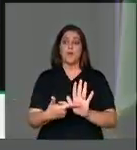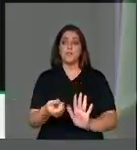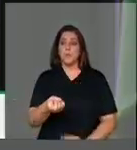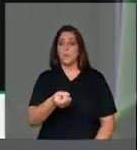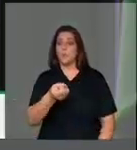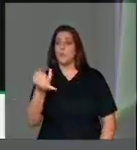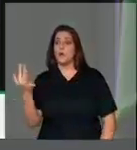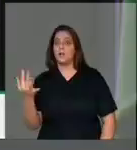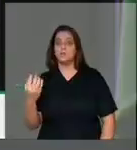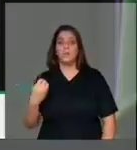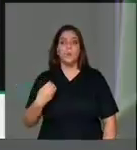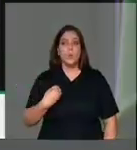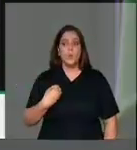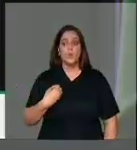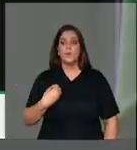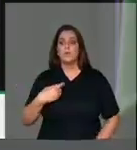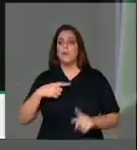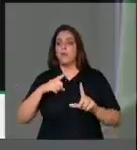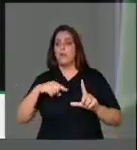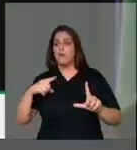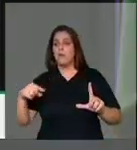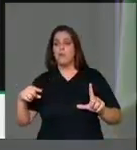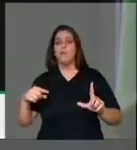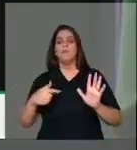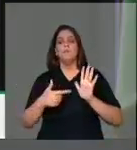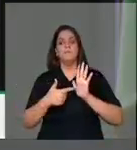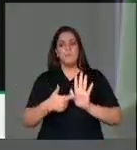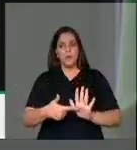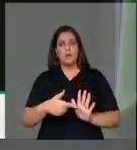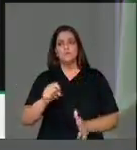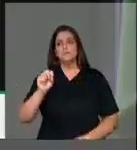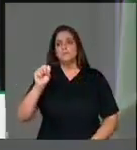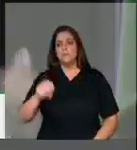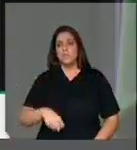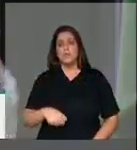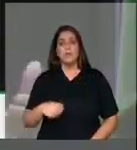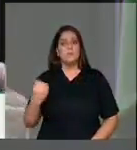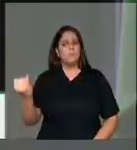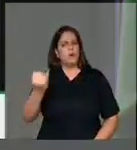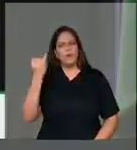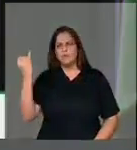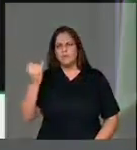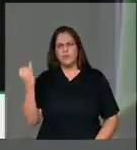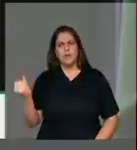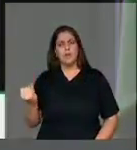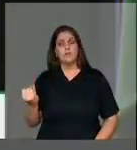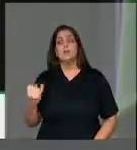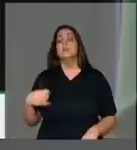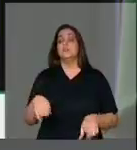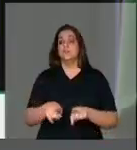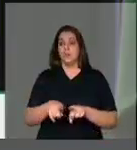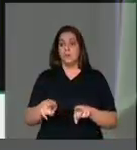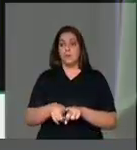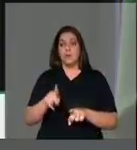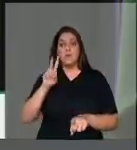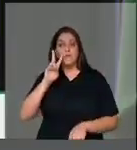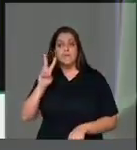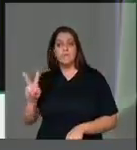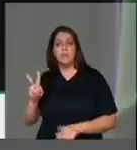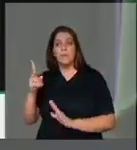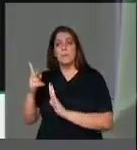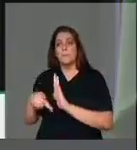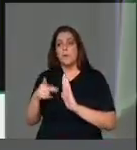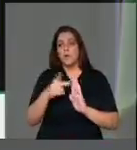que a gente tem que fazer, que tem que dar, e olhar também os projetos que existem nessa casa.